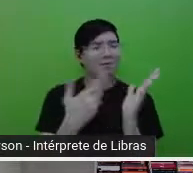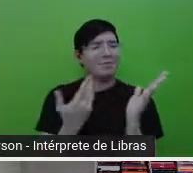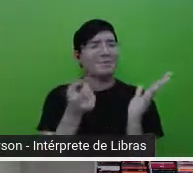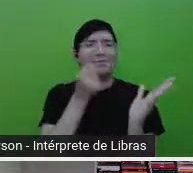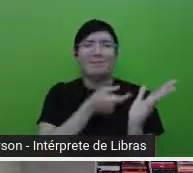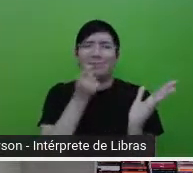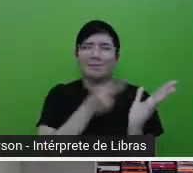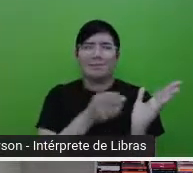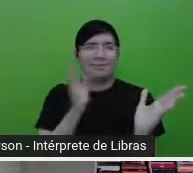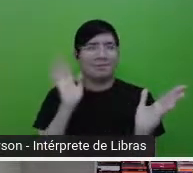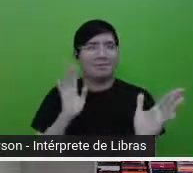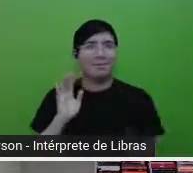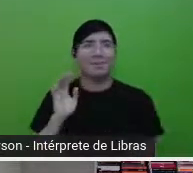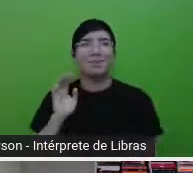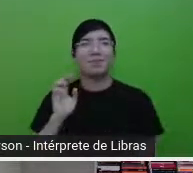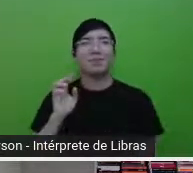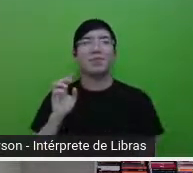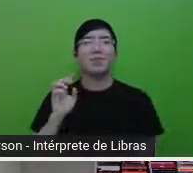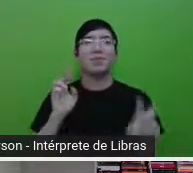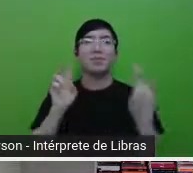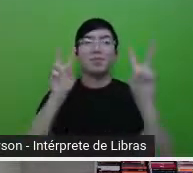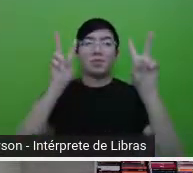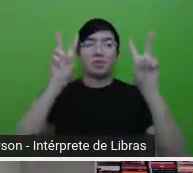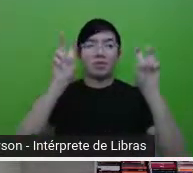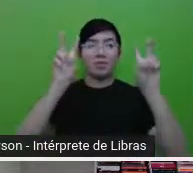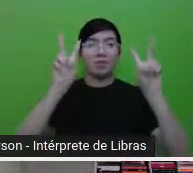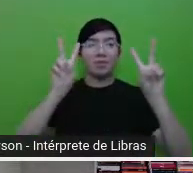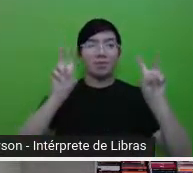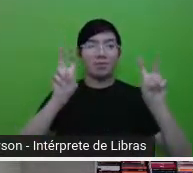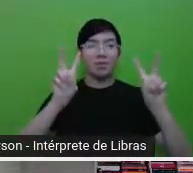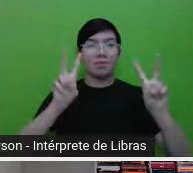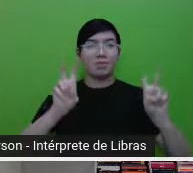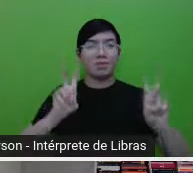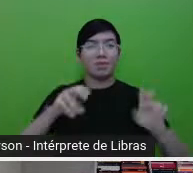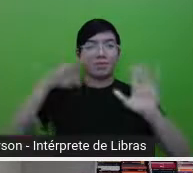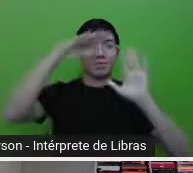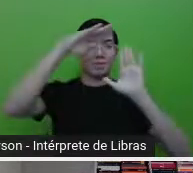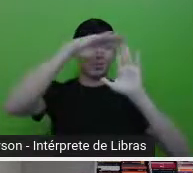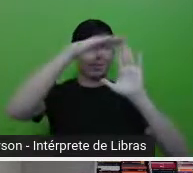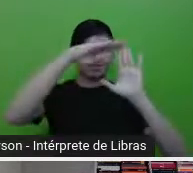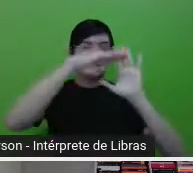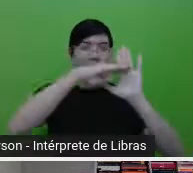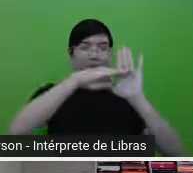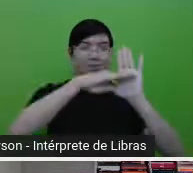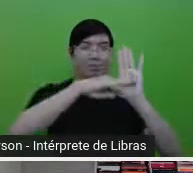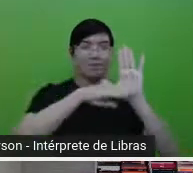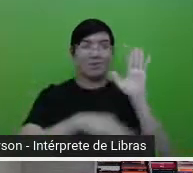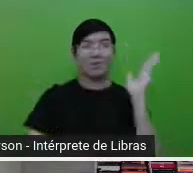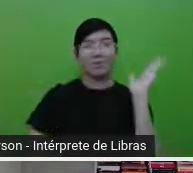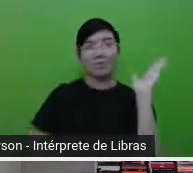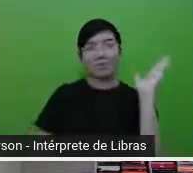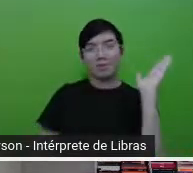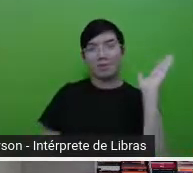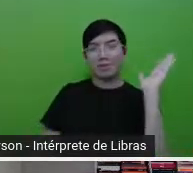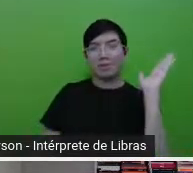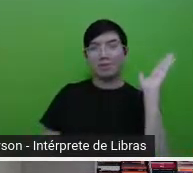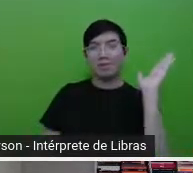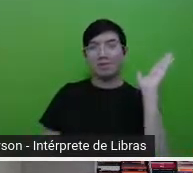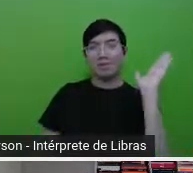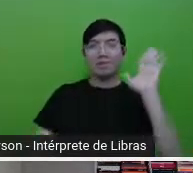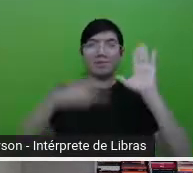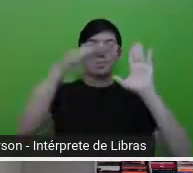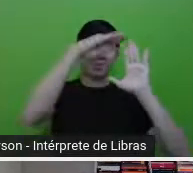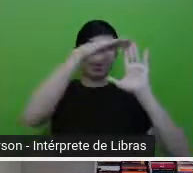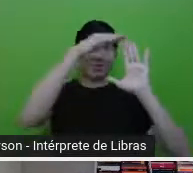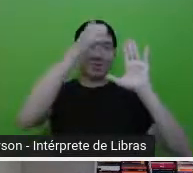nome, olha os títulos na lista, na ordem que eles estão, é a sinopse da obra inteira dela, O Amor Incômodo, Dias e